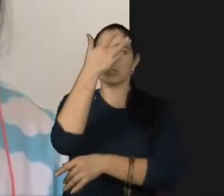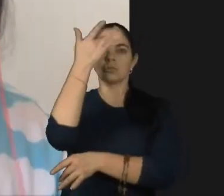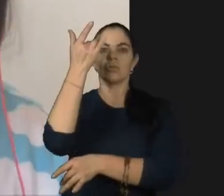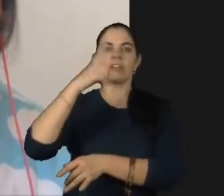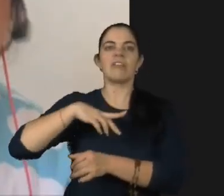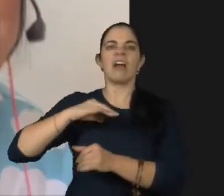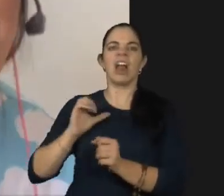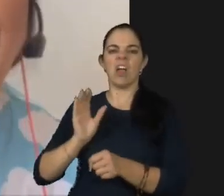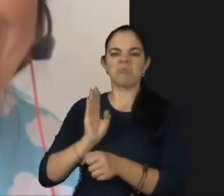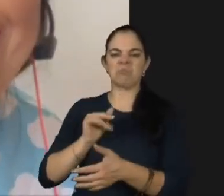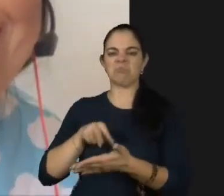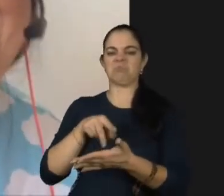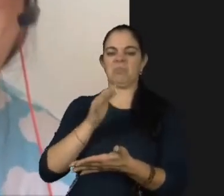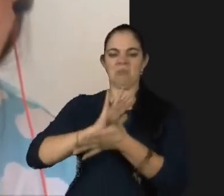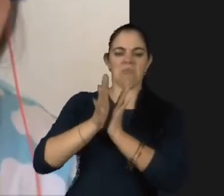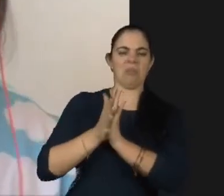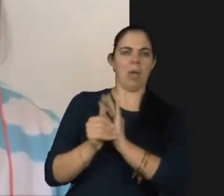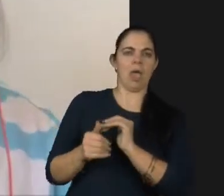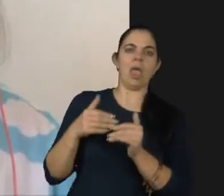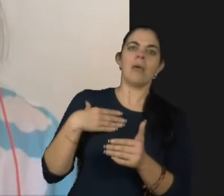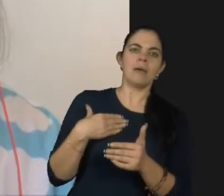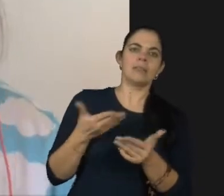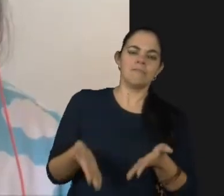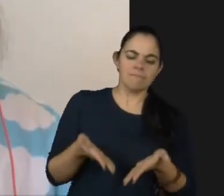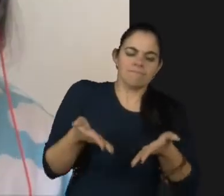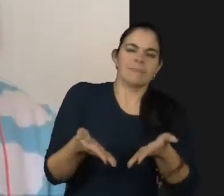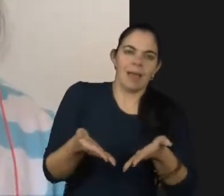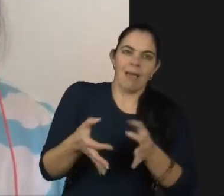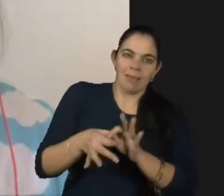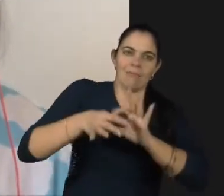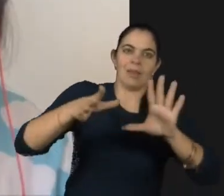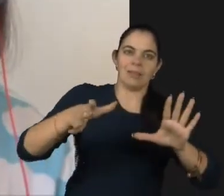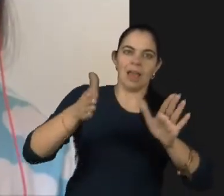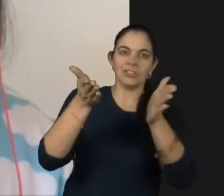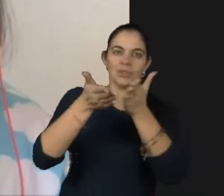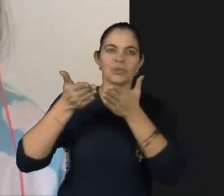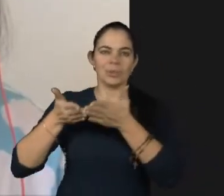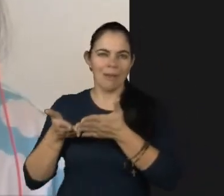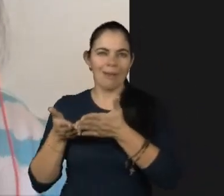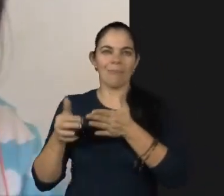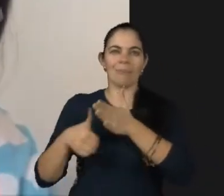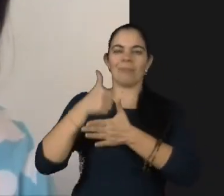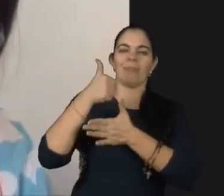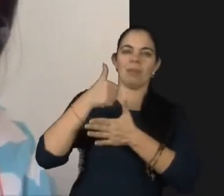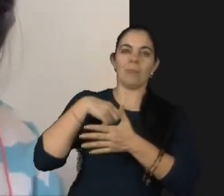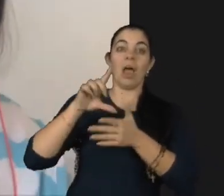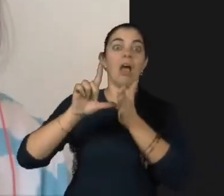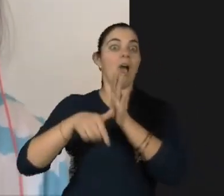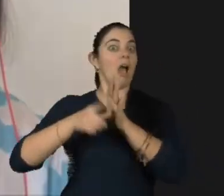de tabu, é fácil conhecer a estudar aquilo para você tirar o seu futuro.